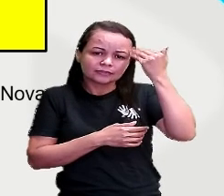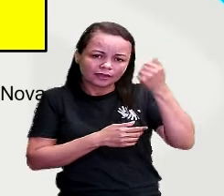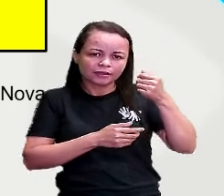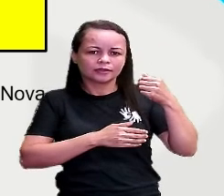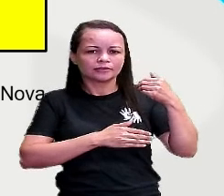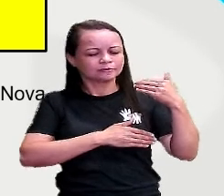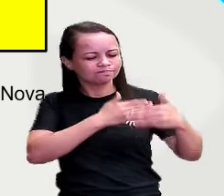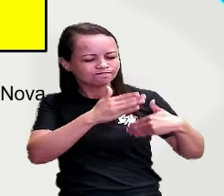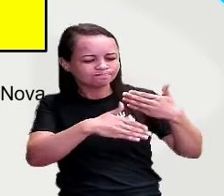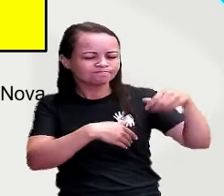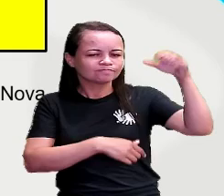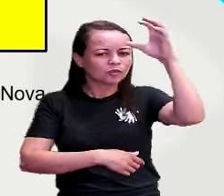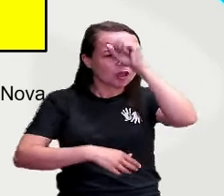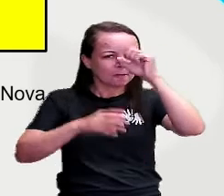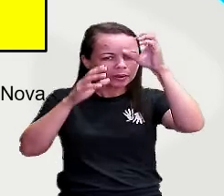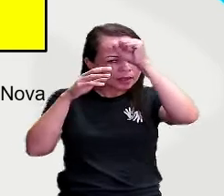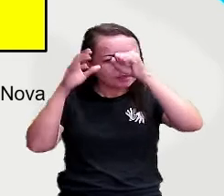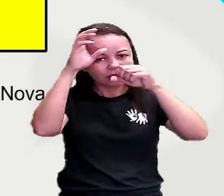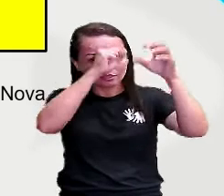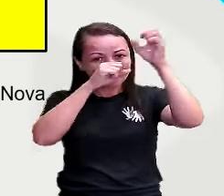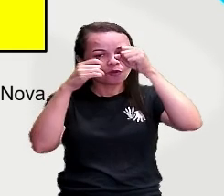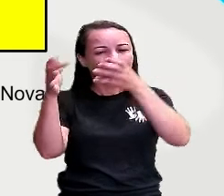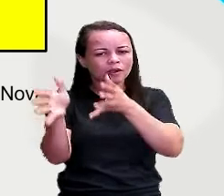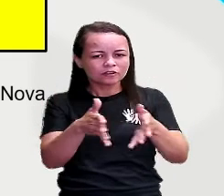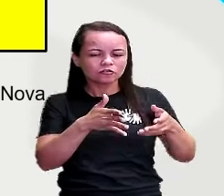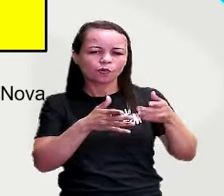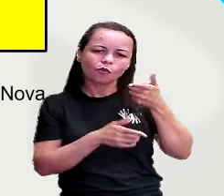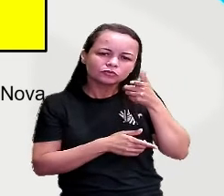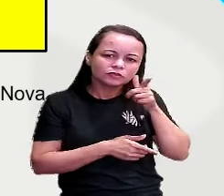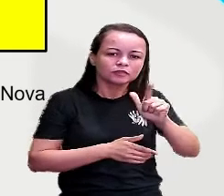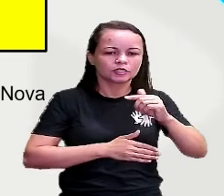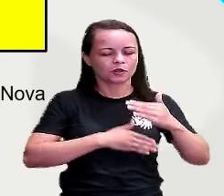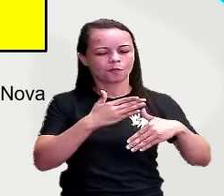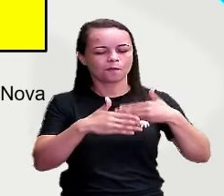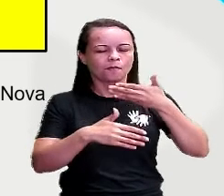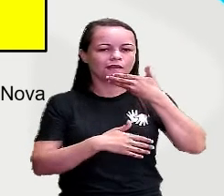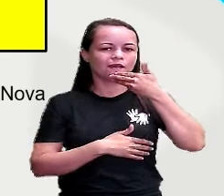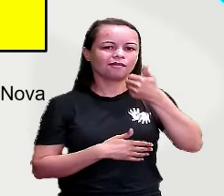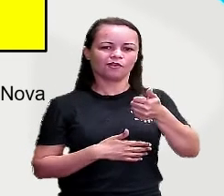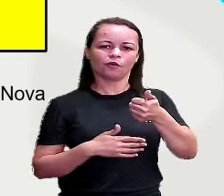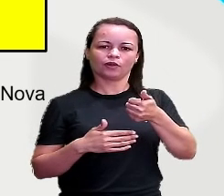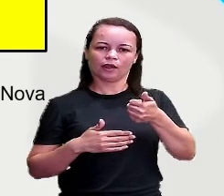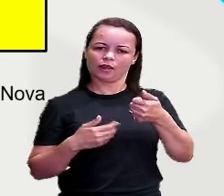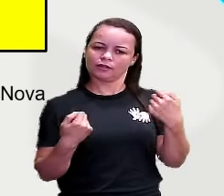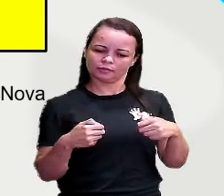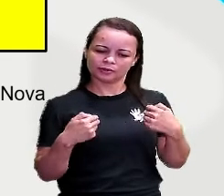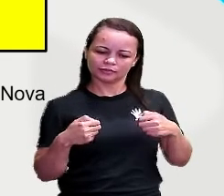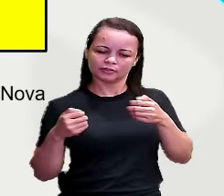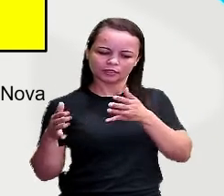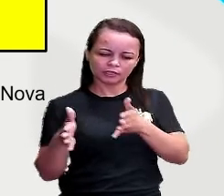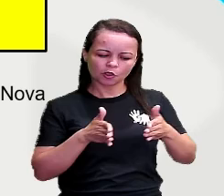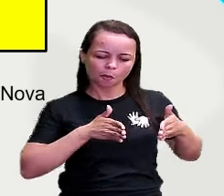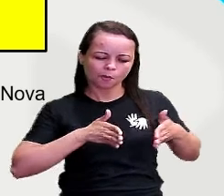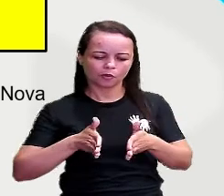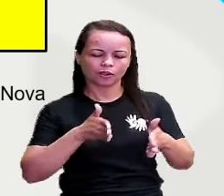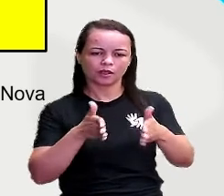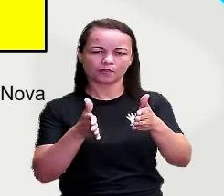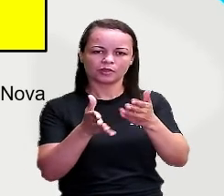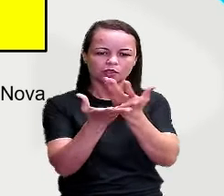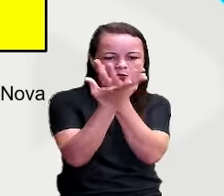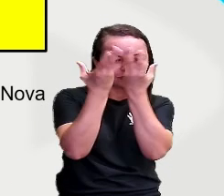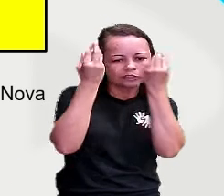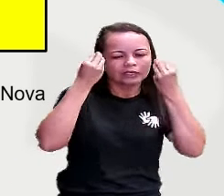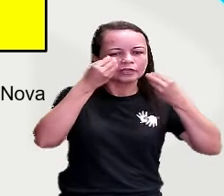o tempo, vou conseguindo ser melhor. Estampo meu sorriso, é preciso. E pra seguir o meu caminho, venho apagando o meu